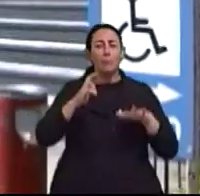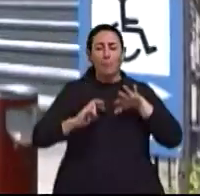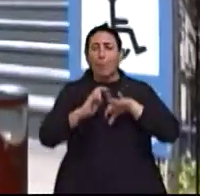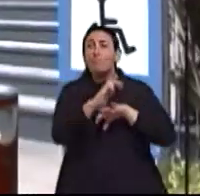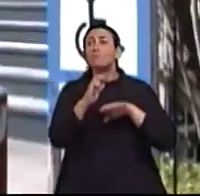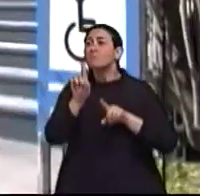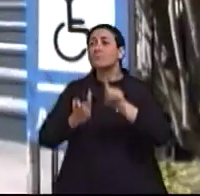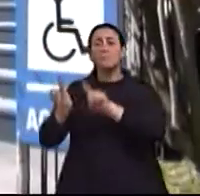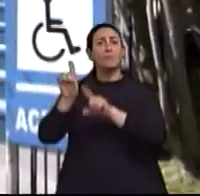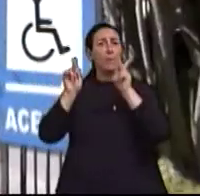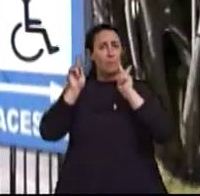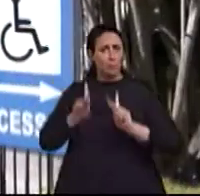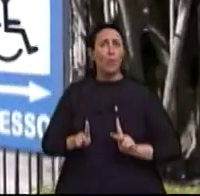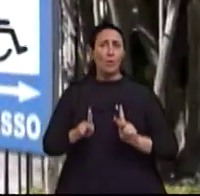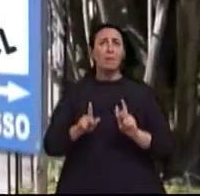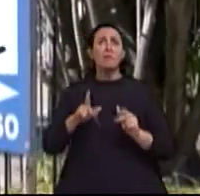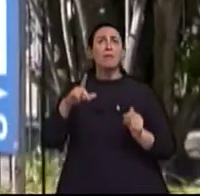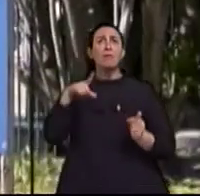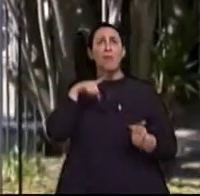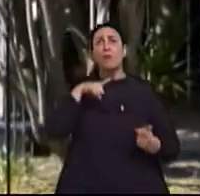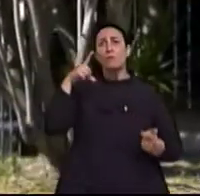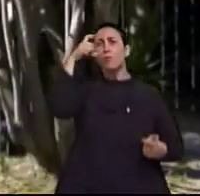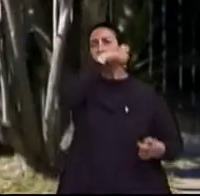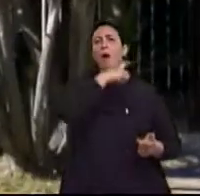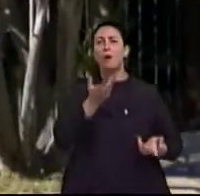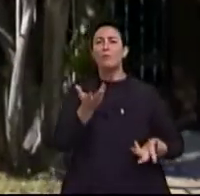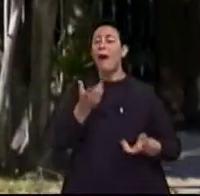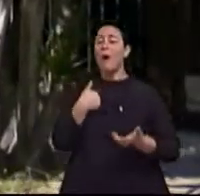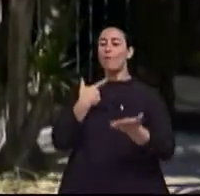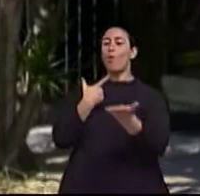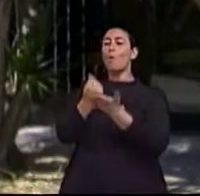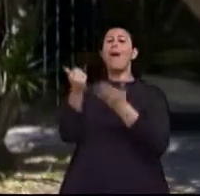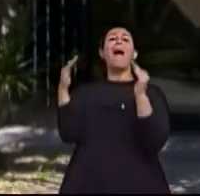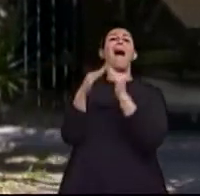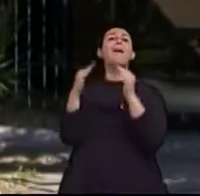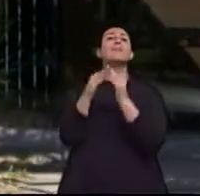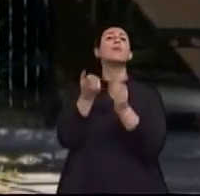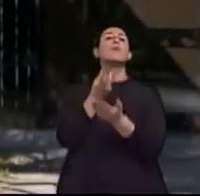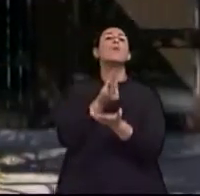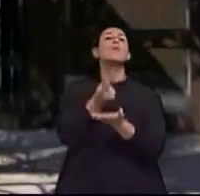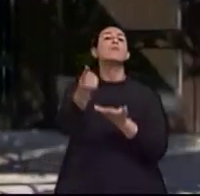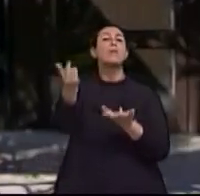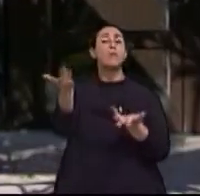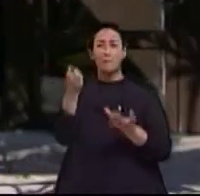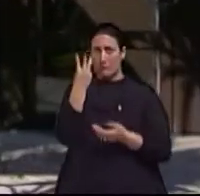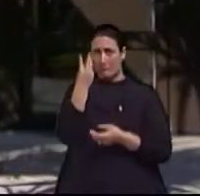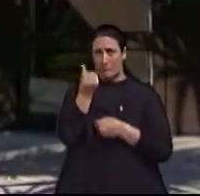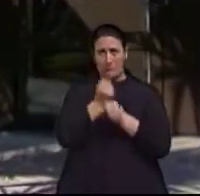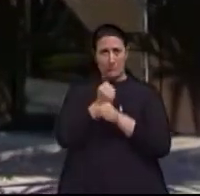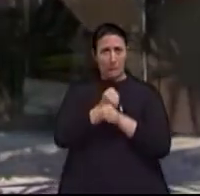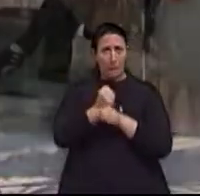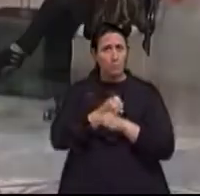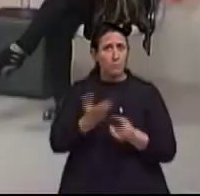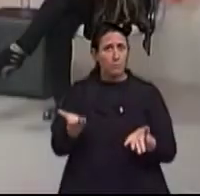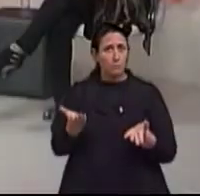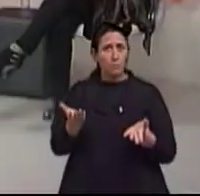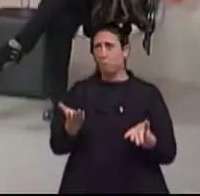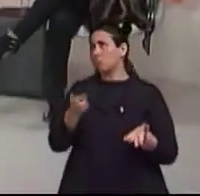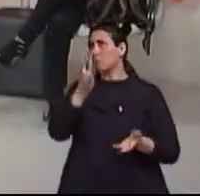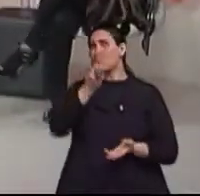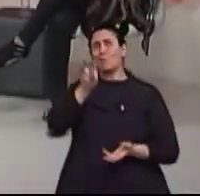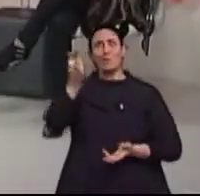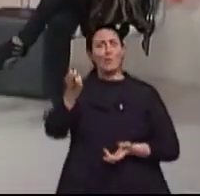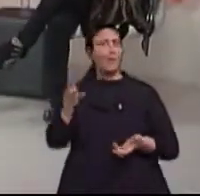não era tão fácil subir os degraus. Daqui a pouco eu penso, bom, eu vou comprar uma casa para quantos anos? Exatamente. 36 anos, 2050,